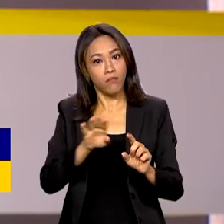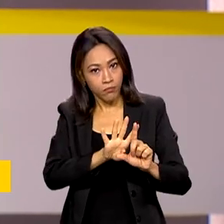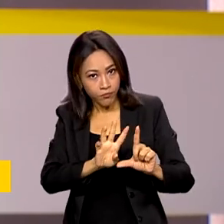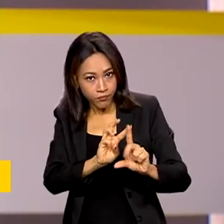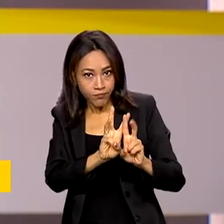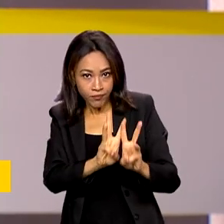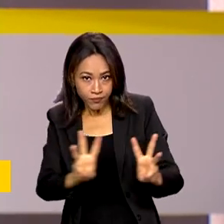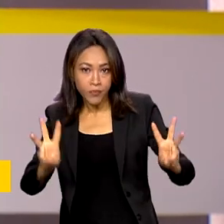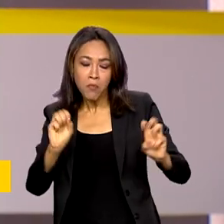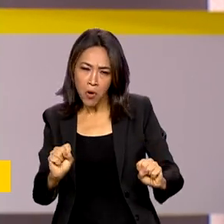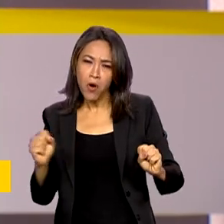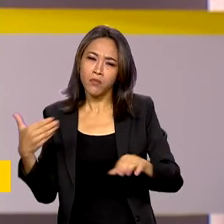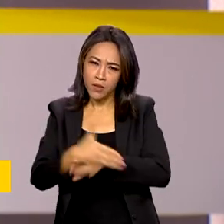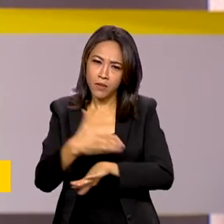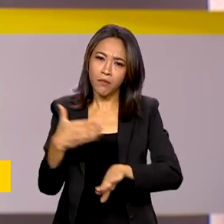para a participação termina no dia 10 de julho.